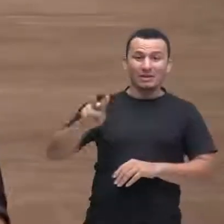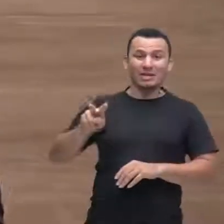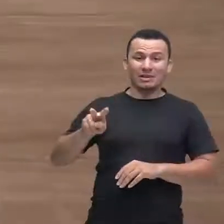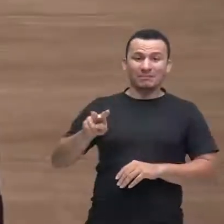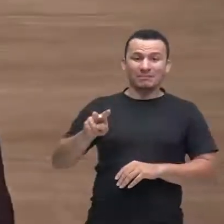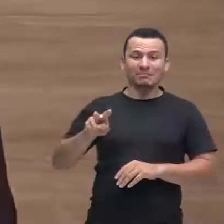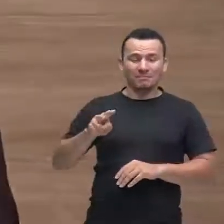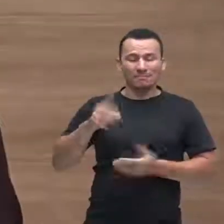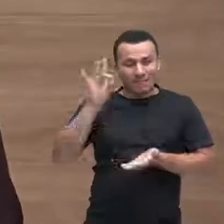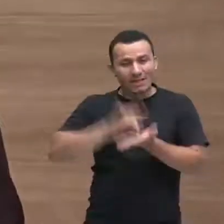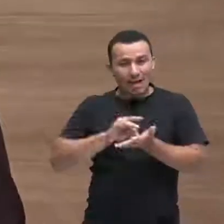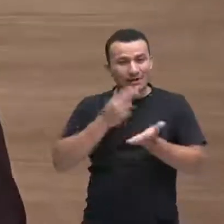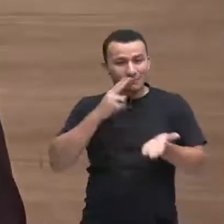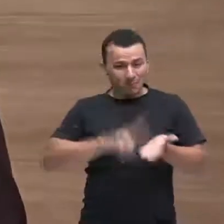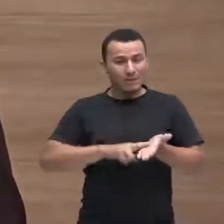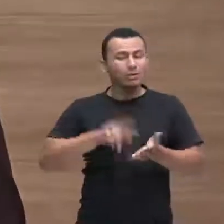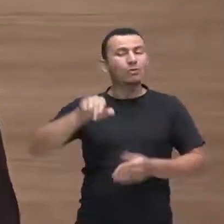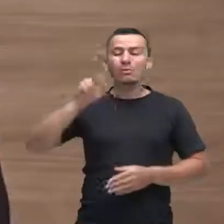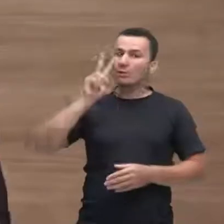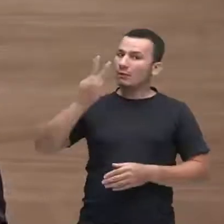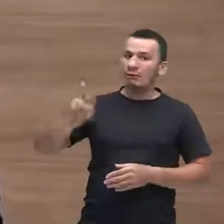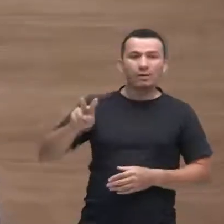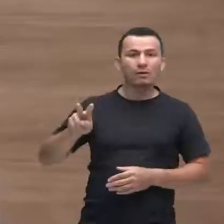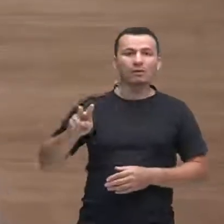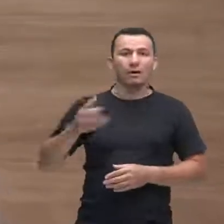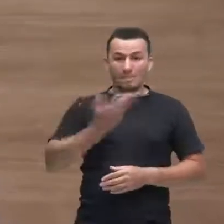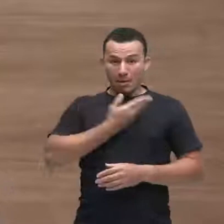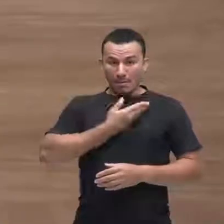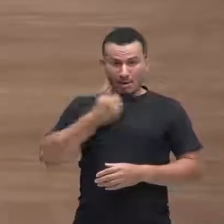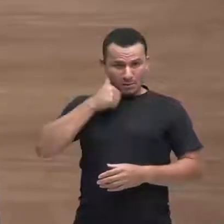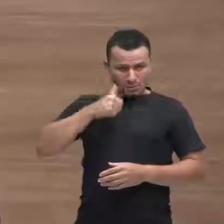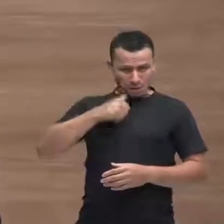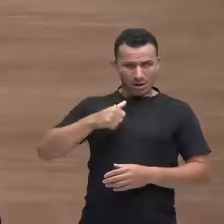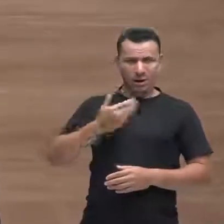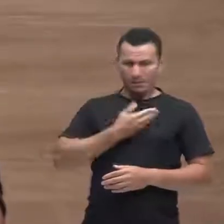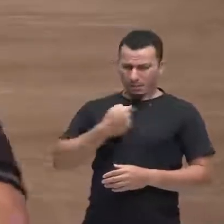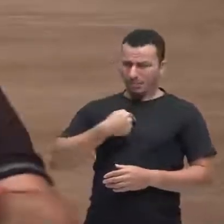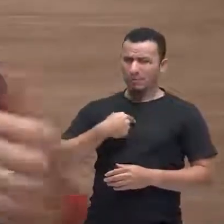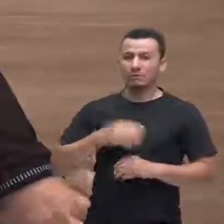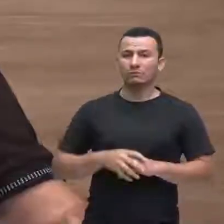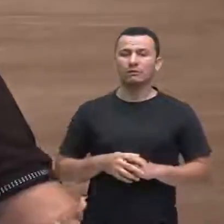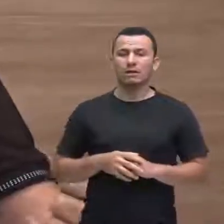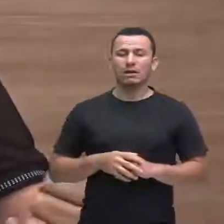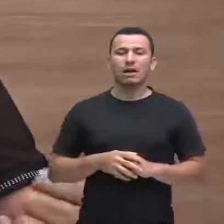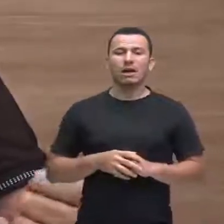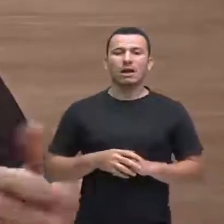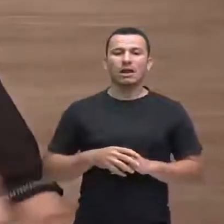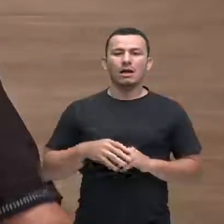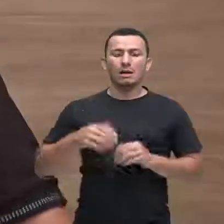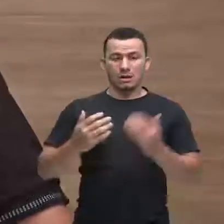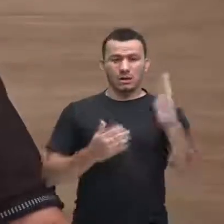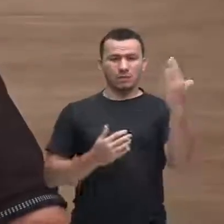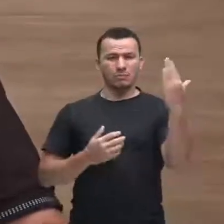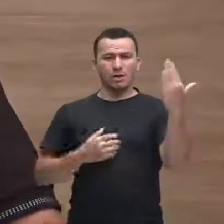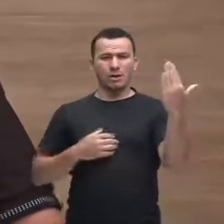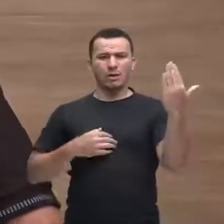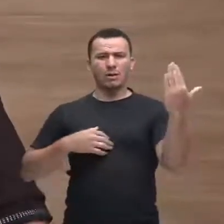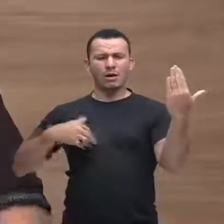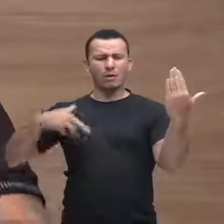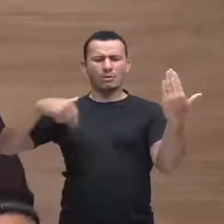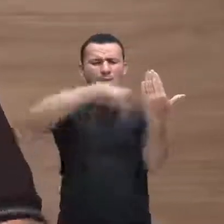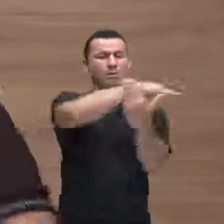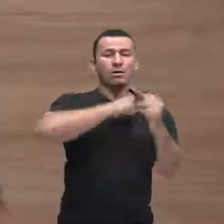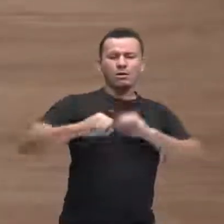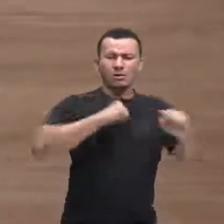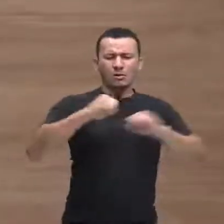digo para vocês sinceramente ela corre na frente do espelho porque ela só faz só chega na frente